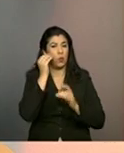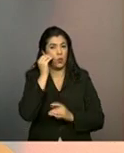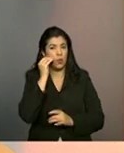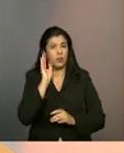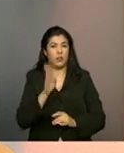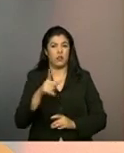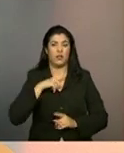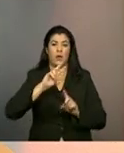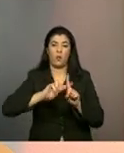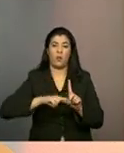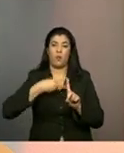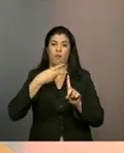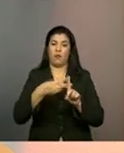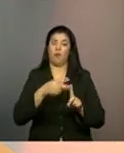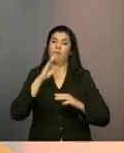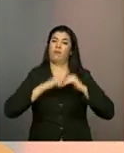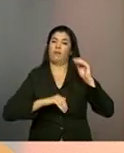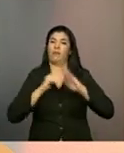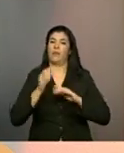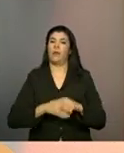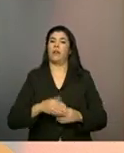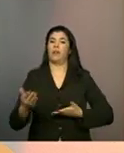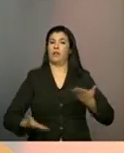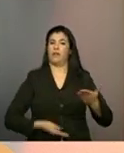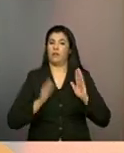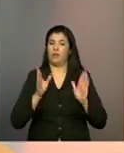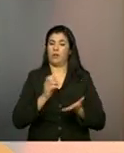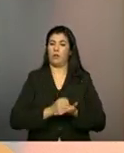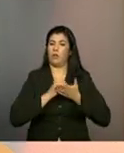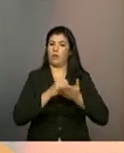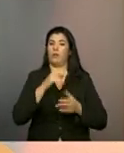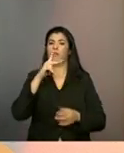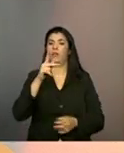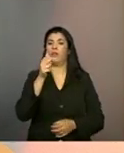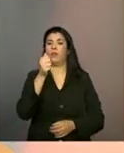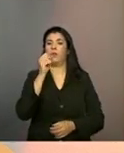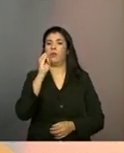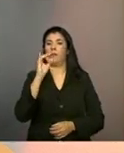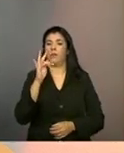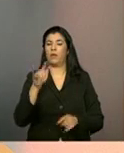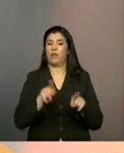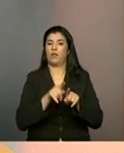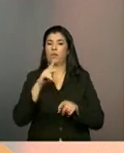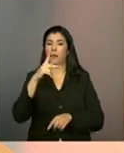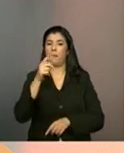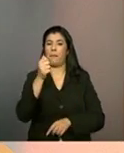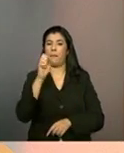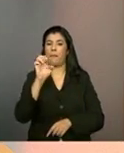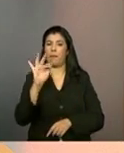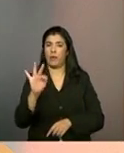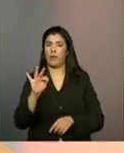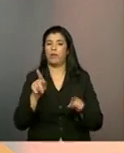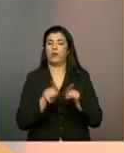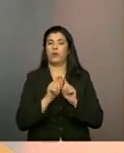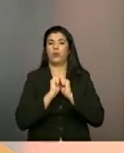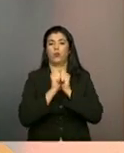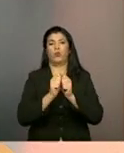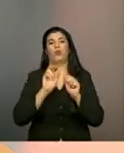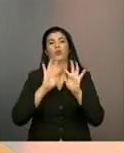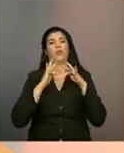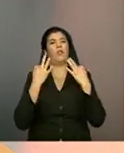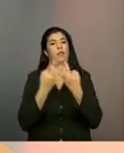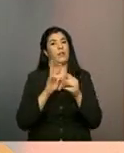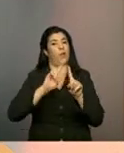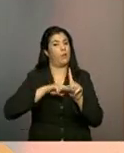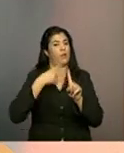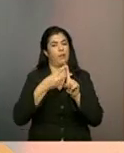realizadas pelo PAIF e também pelo PAIF no que diz respeito ao trabalho social com famílias. Ele é complementar, ele não